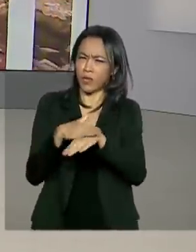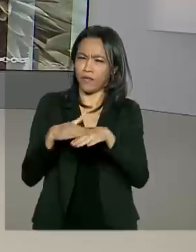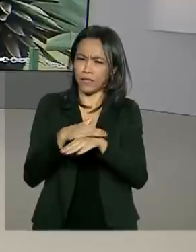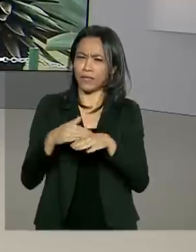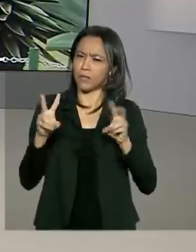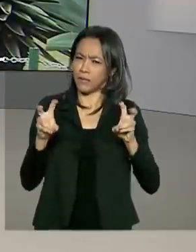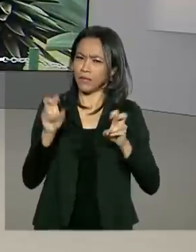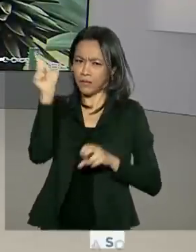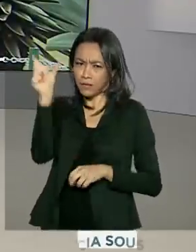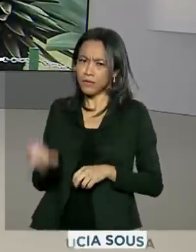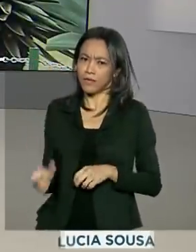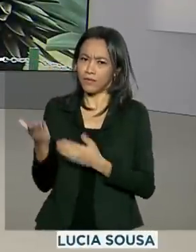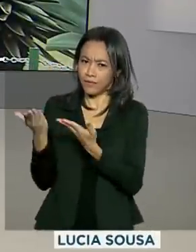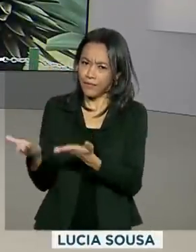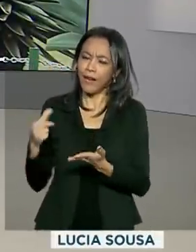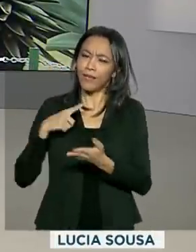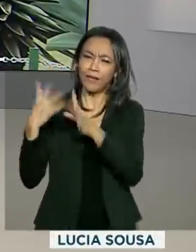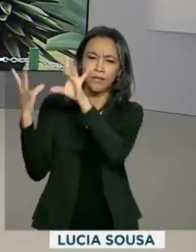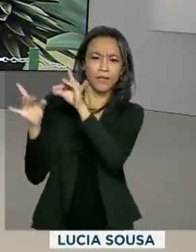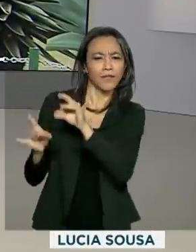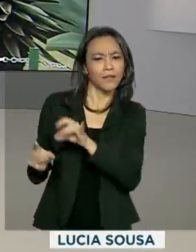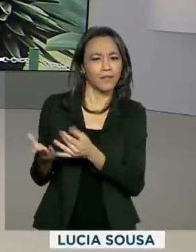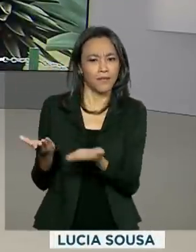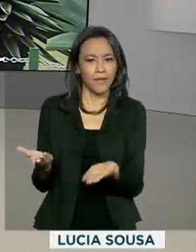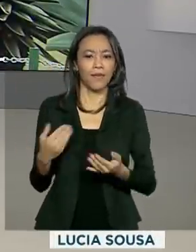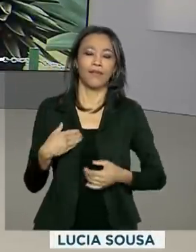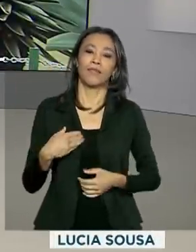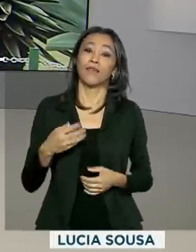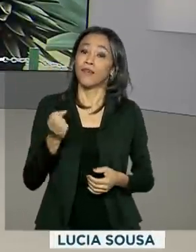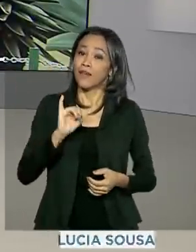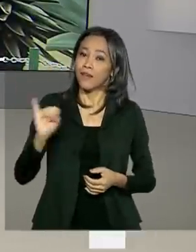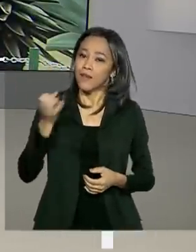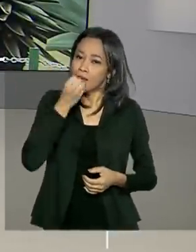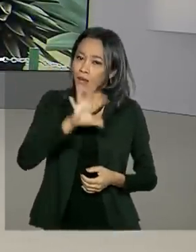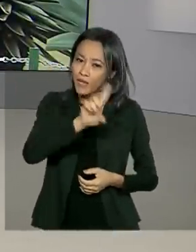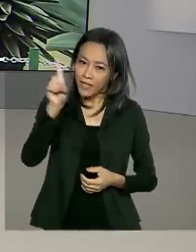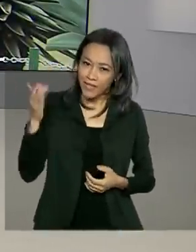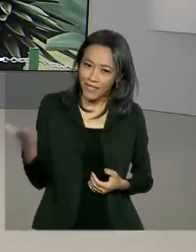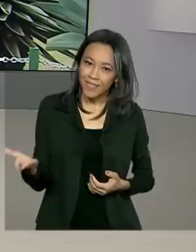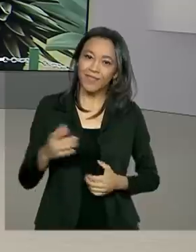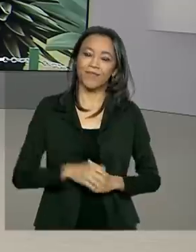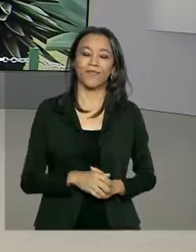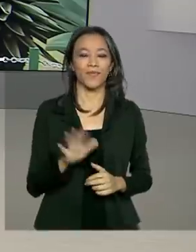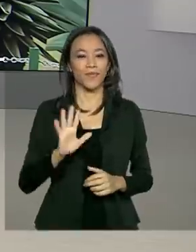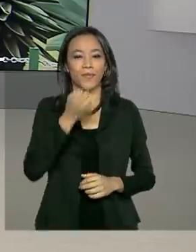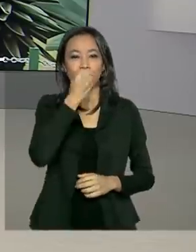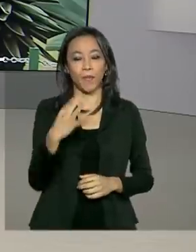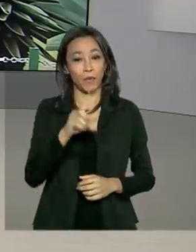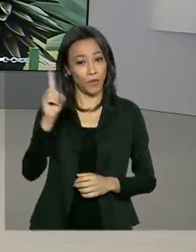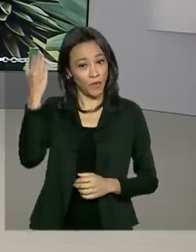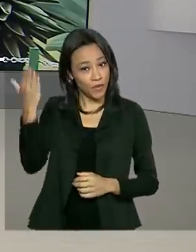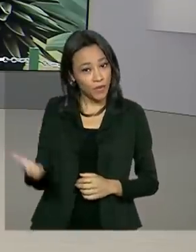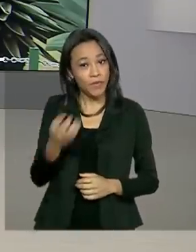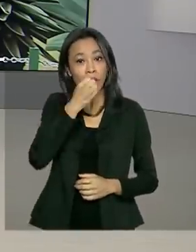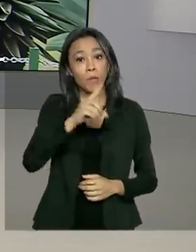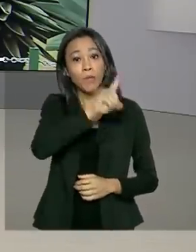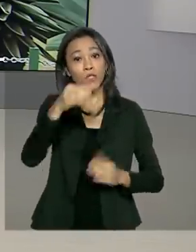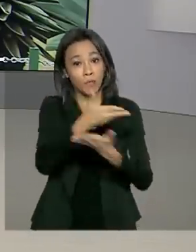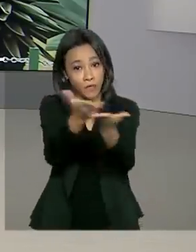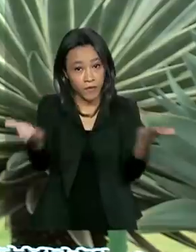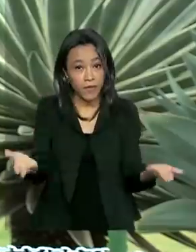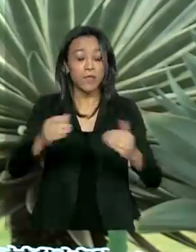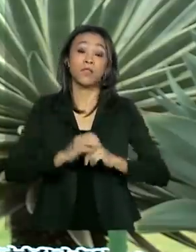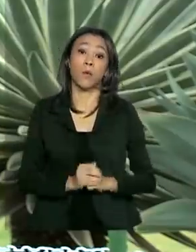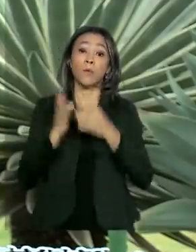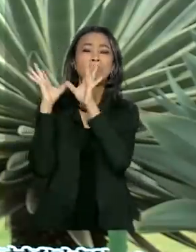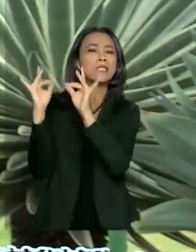repórter Selma Dias. Ela traz os detalhes para a gente. Selma, bom dia. Oi, Renata. Bom dia para você e para todo mundo. Olha, os